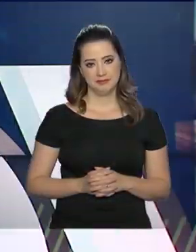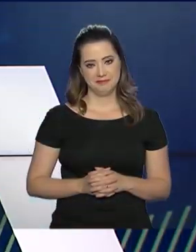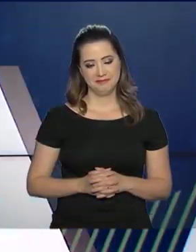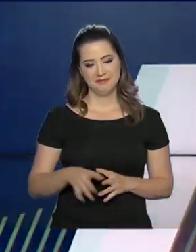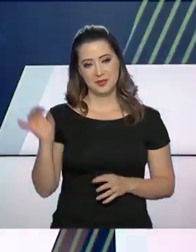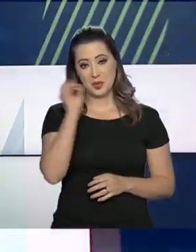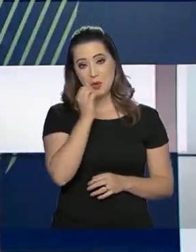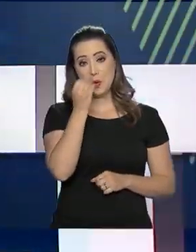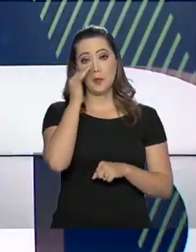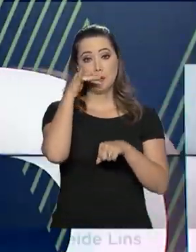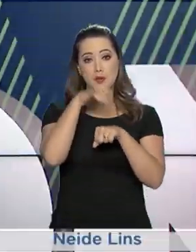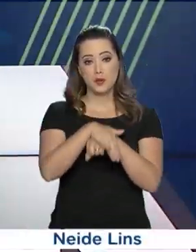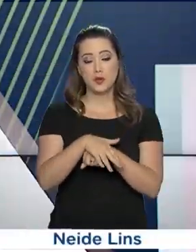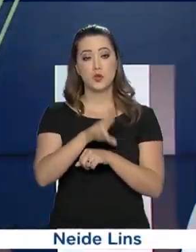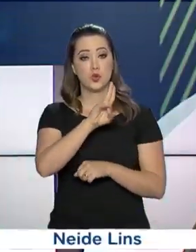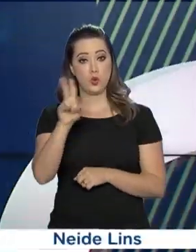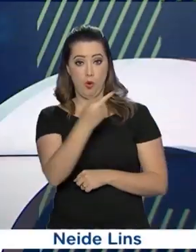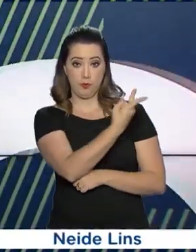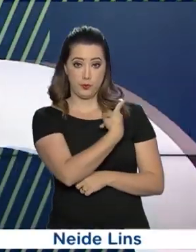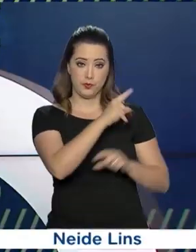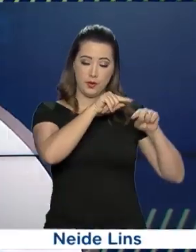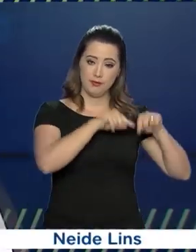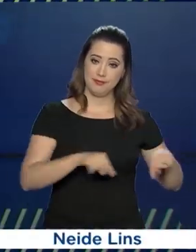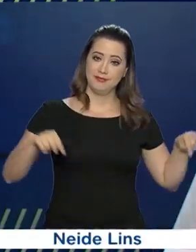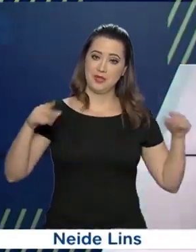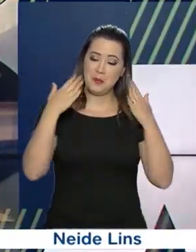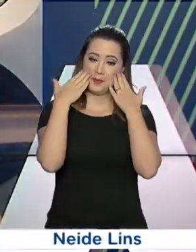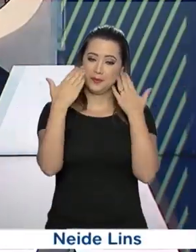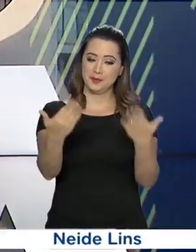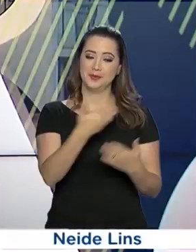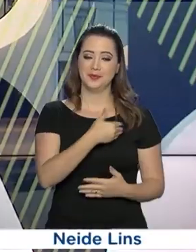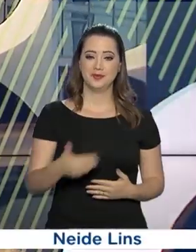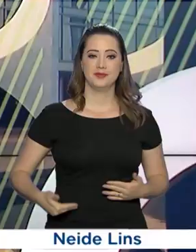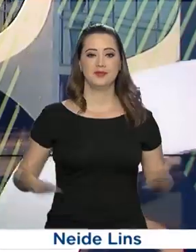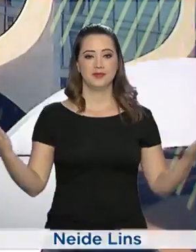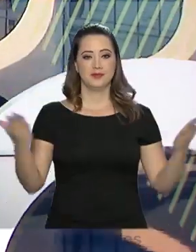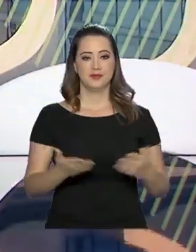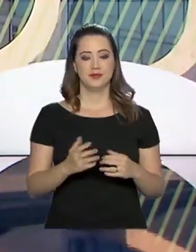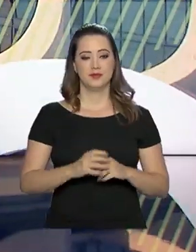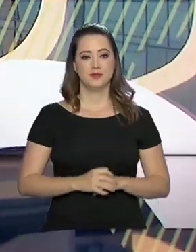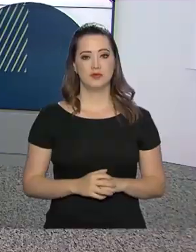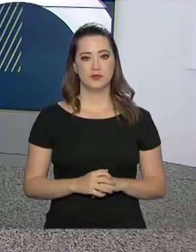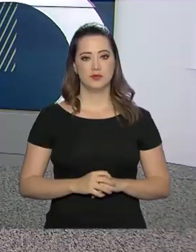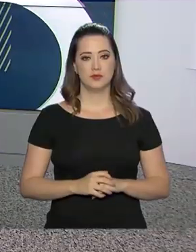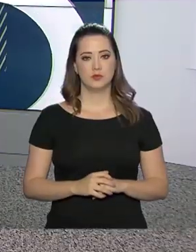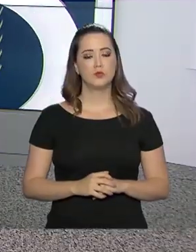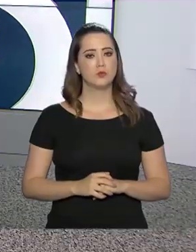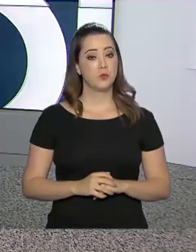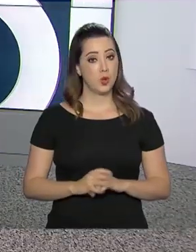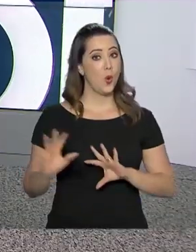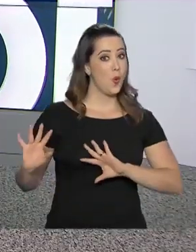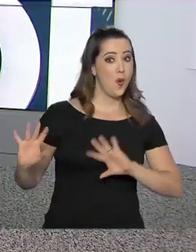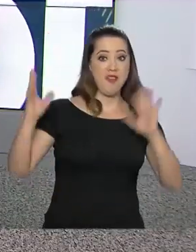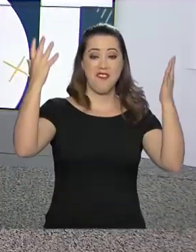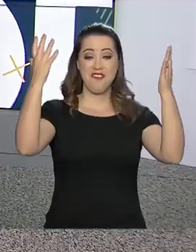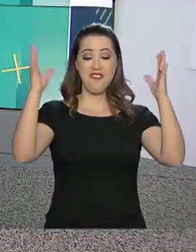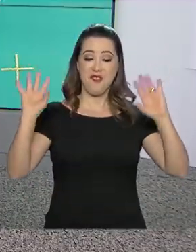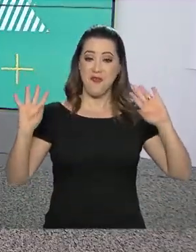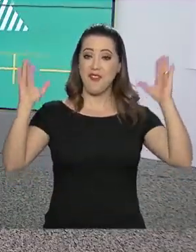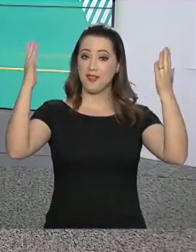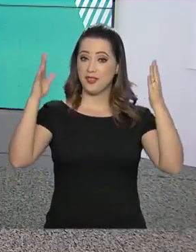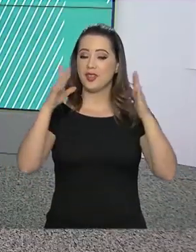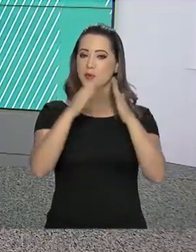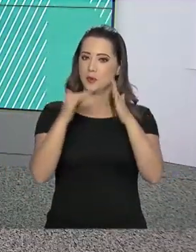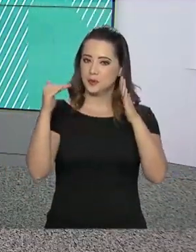Olá, boa noite, eu sou Lilian Reis e estamos de volta com mais uma edição do Governo Agora. Um evento no Palácio do